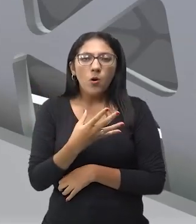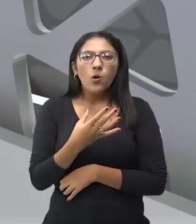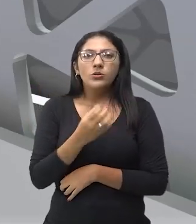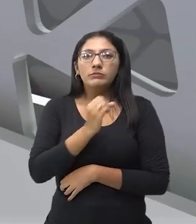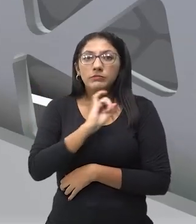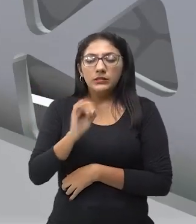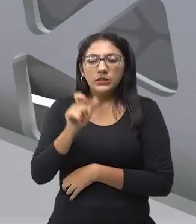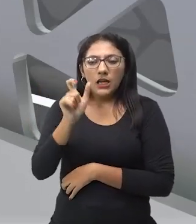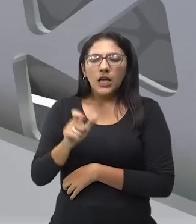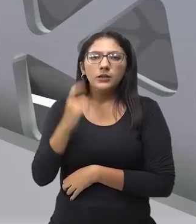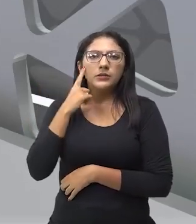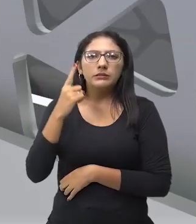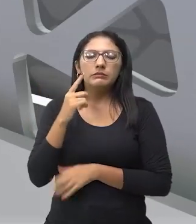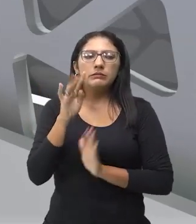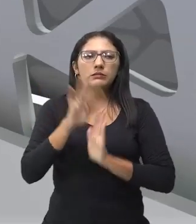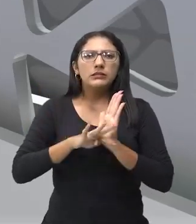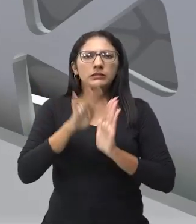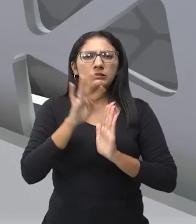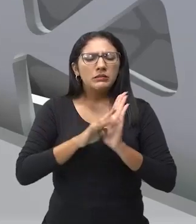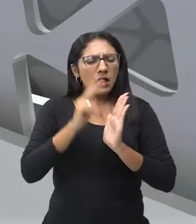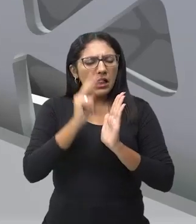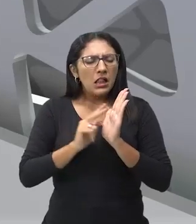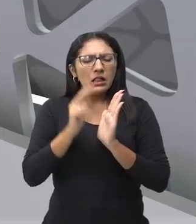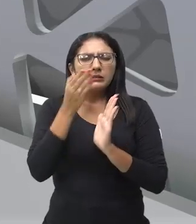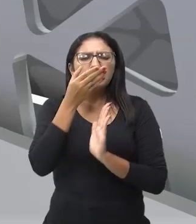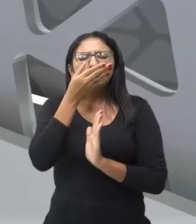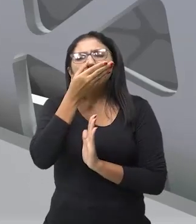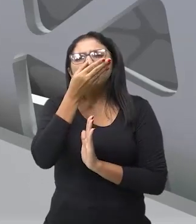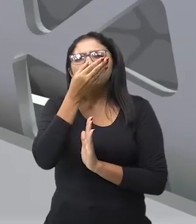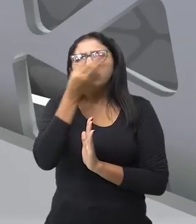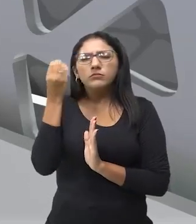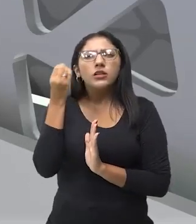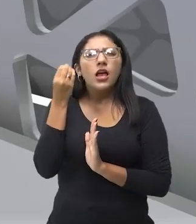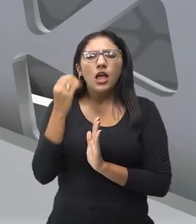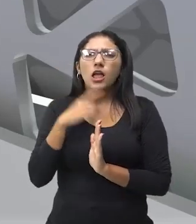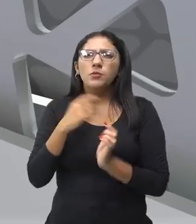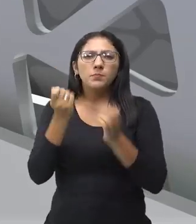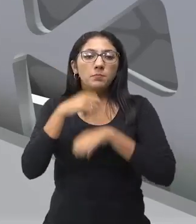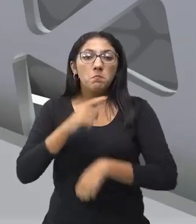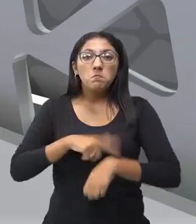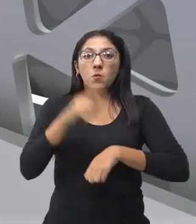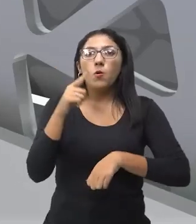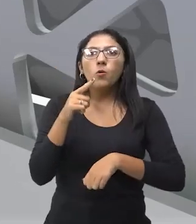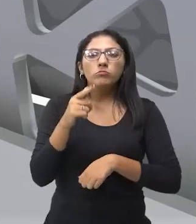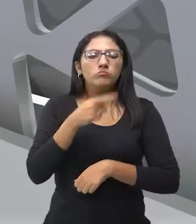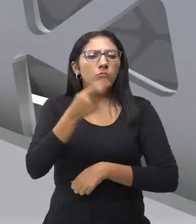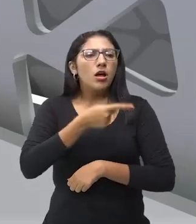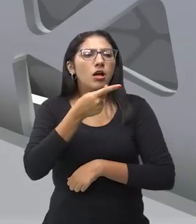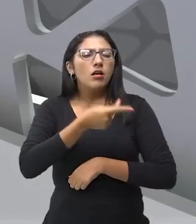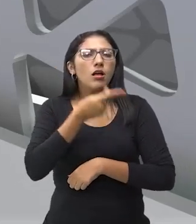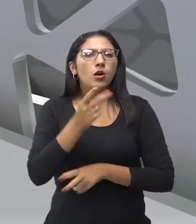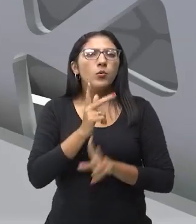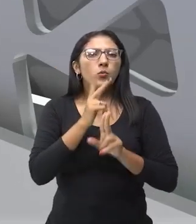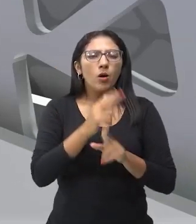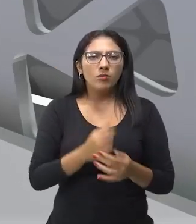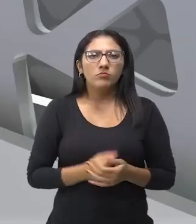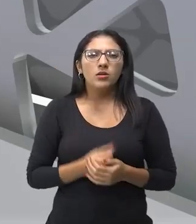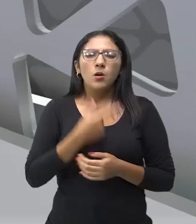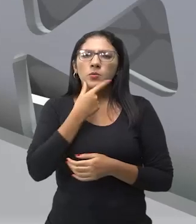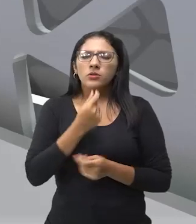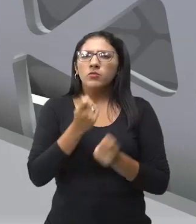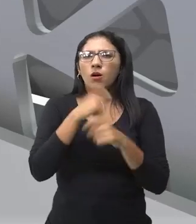esquece o texto imediatamente, ele vai, ele improvisa. Tanto ator,